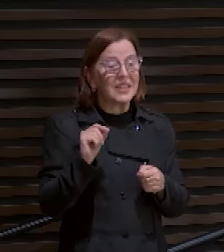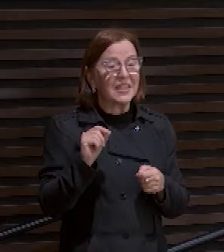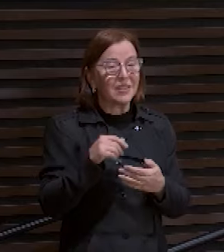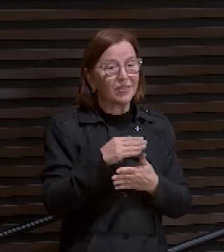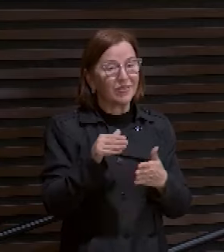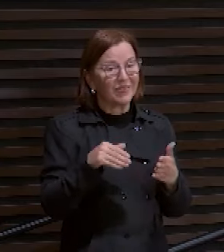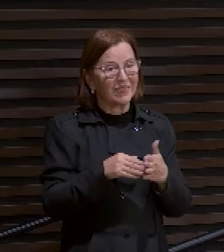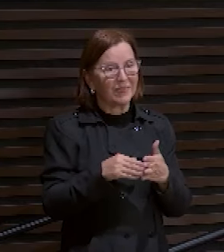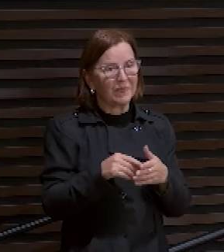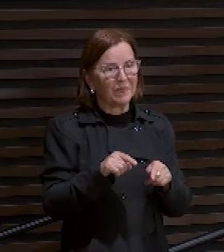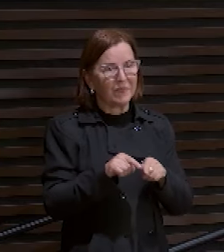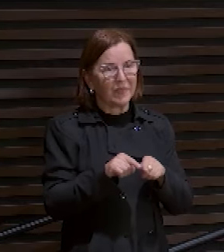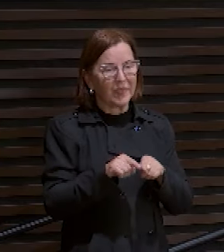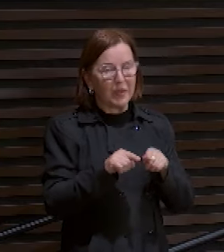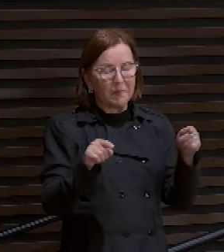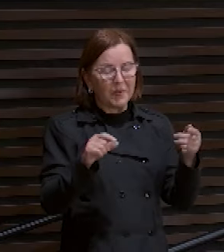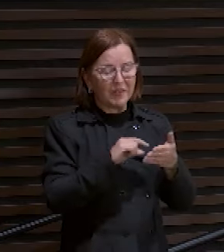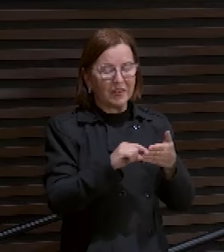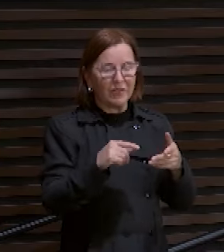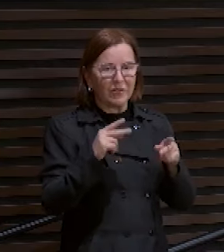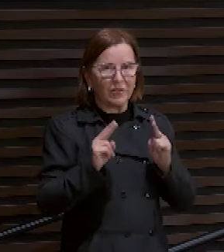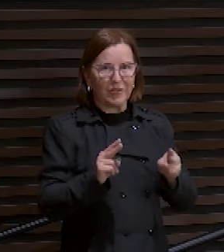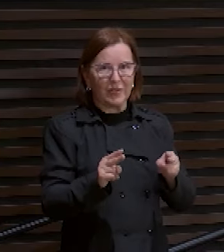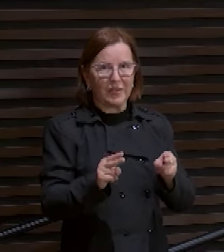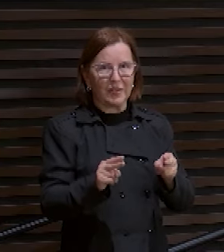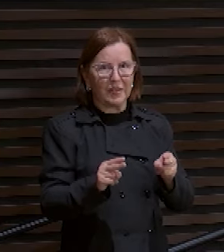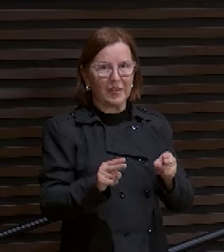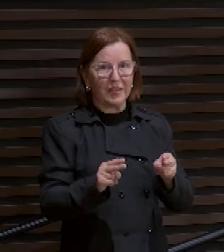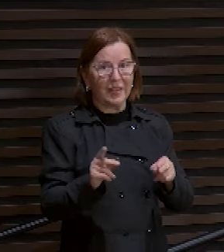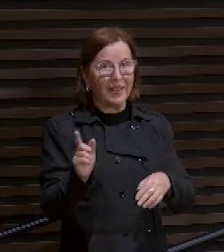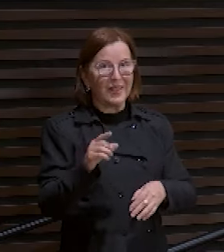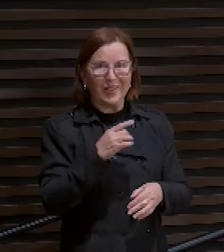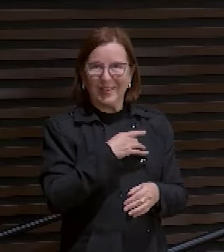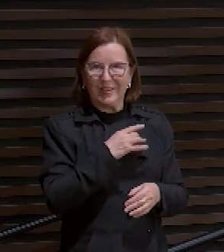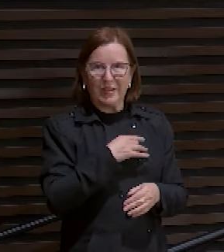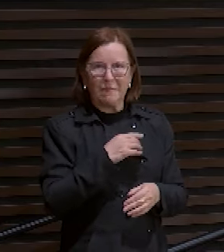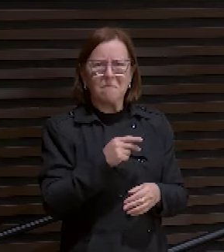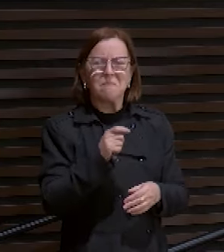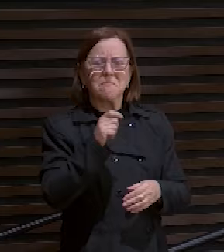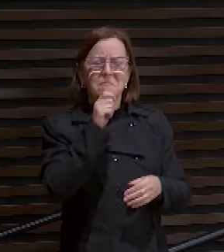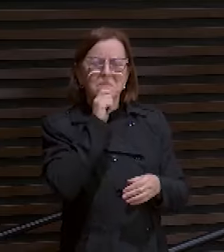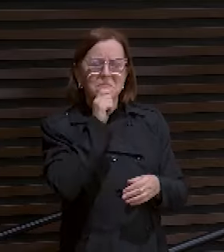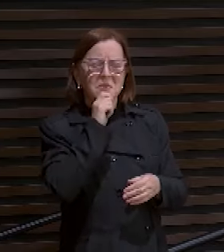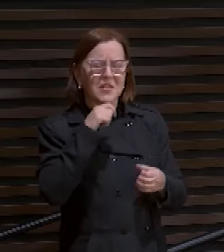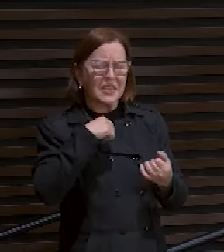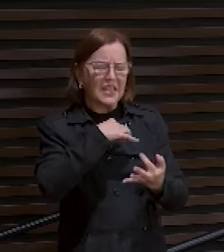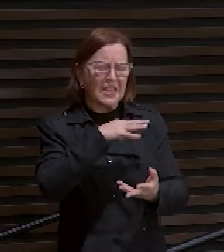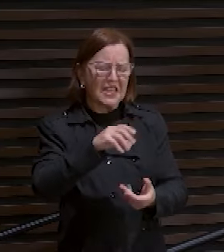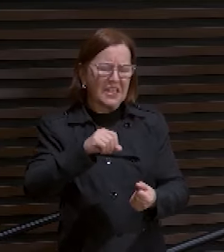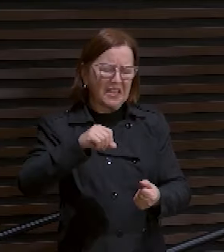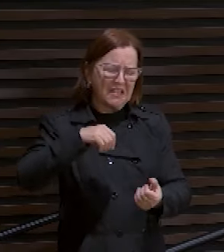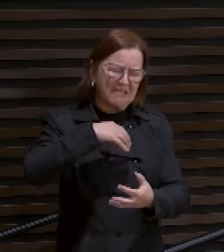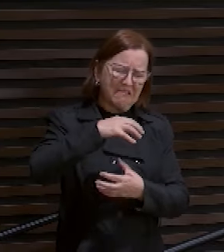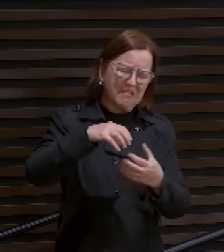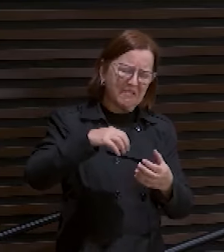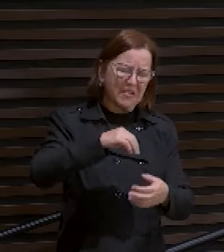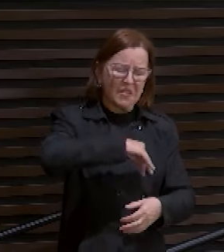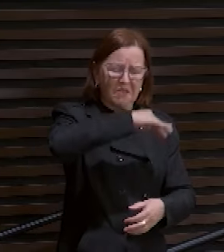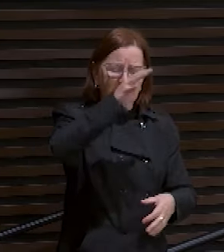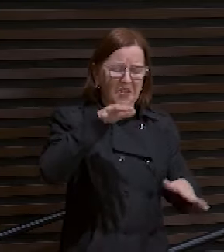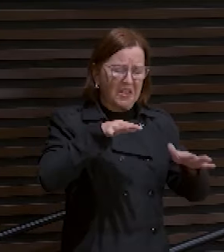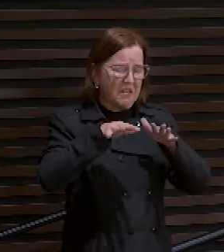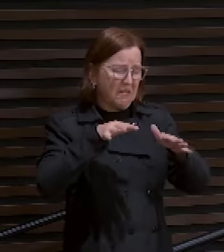Mas aí o versículo continua. Portanto, não temeremos. Ainda que a terra se transtorne, os montes se